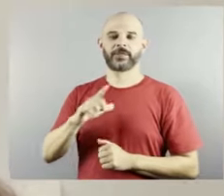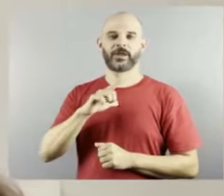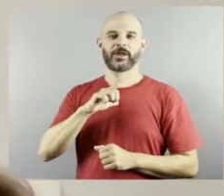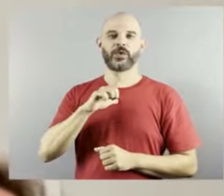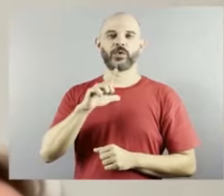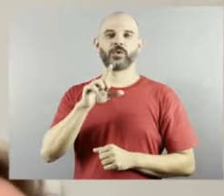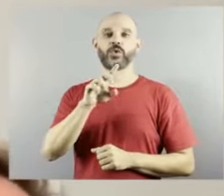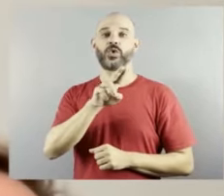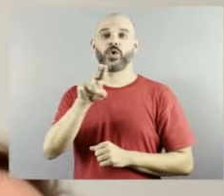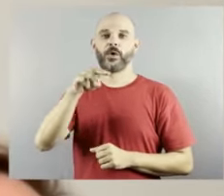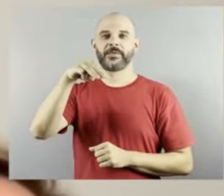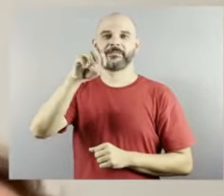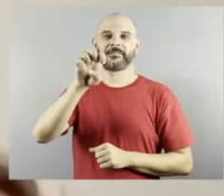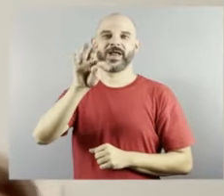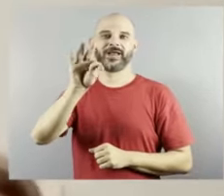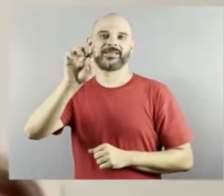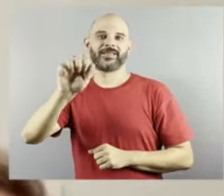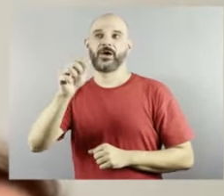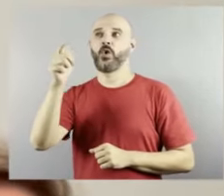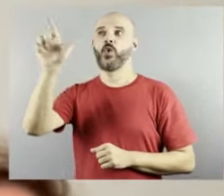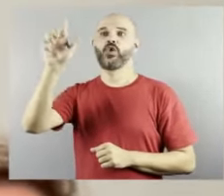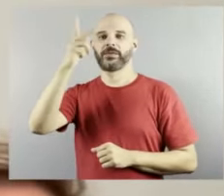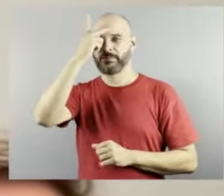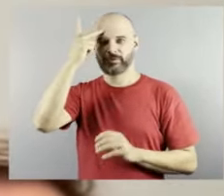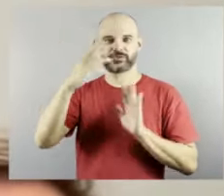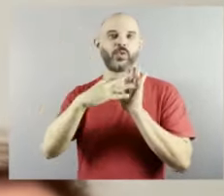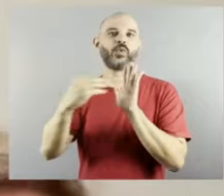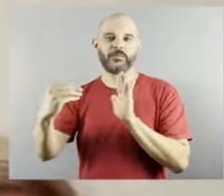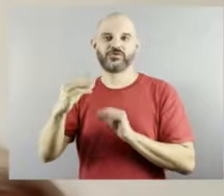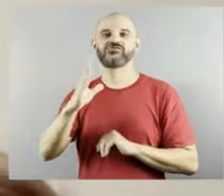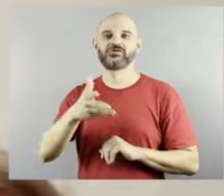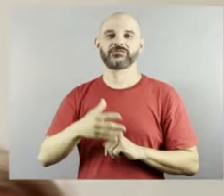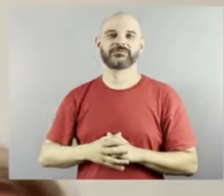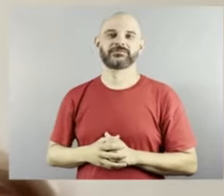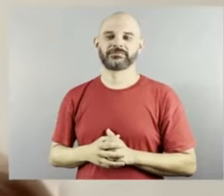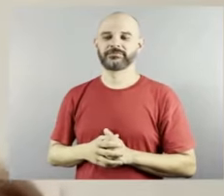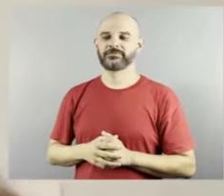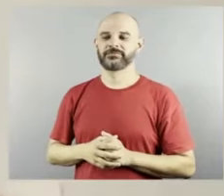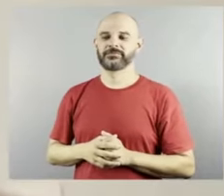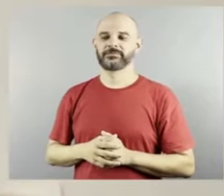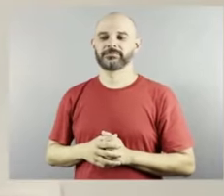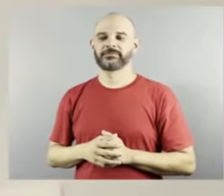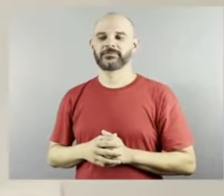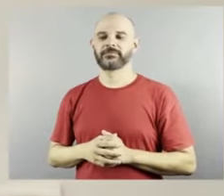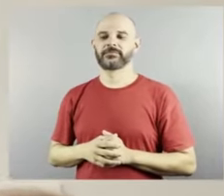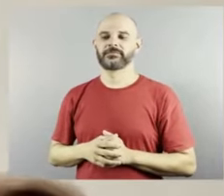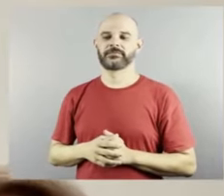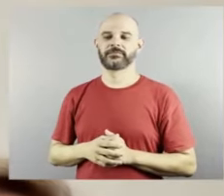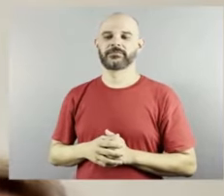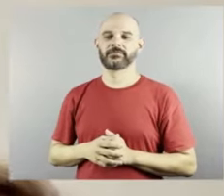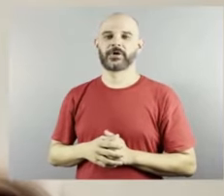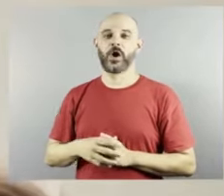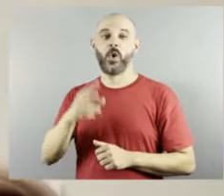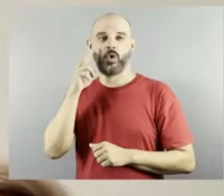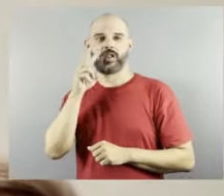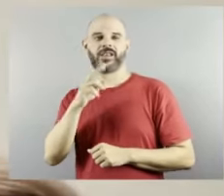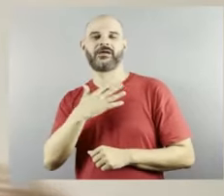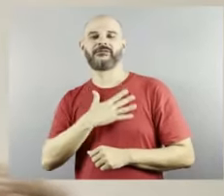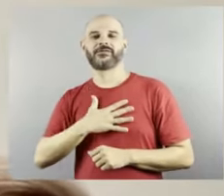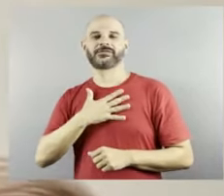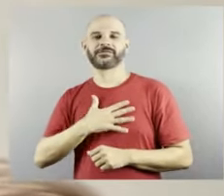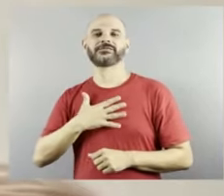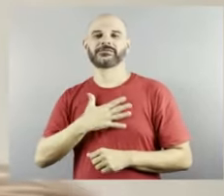olha o que resolveu olhar pra gente falar do da Stay e ter vontade também não